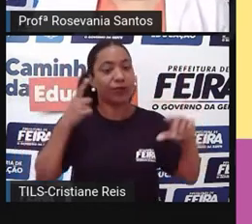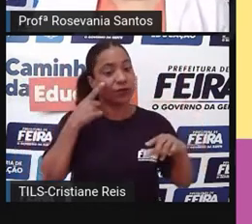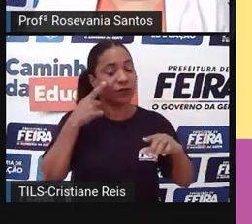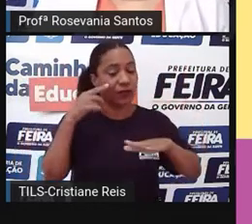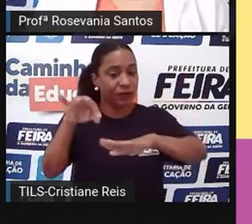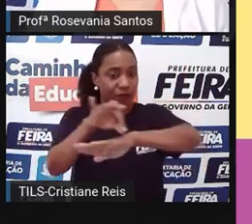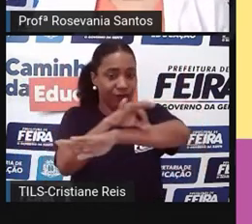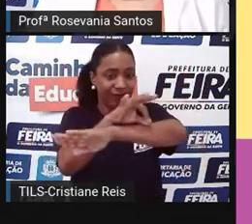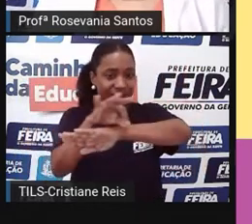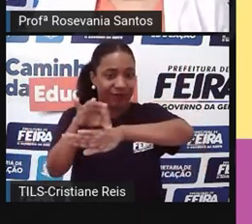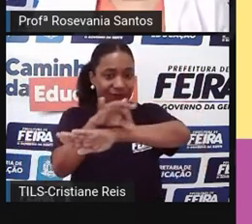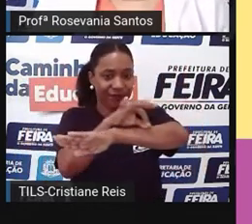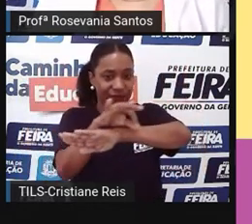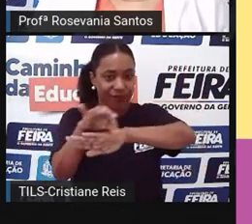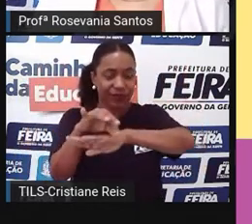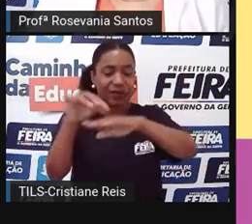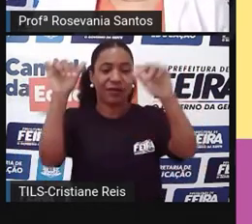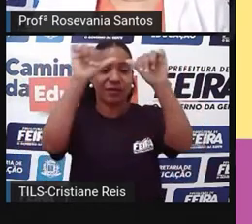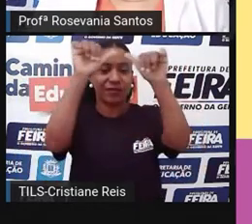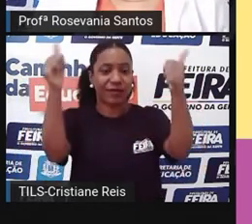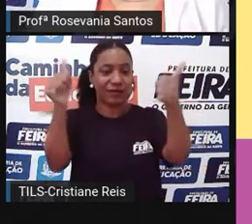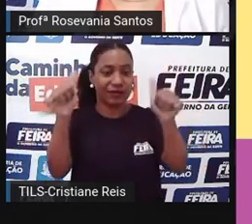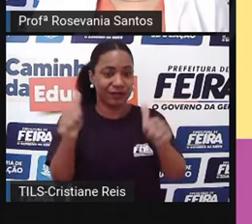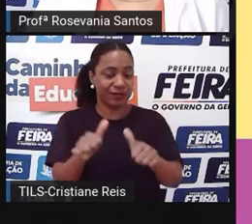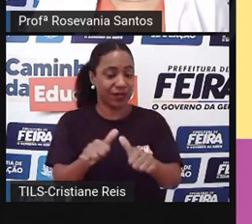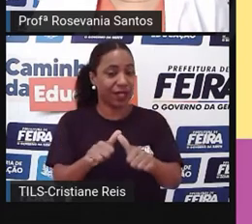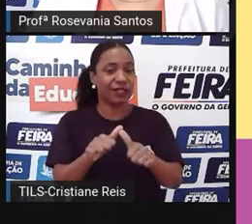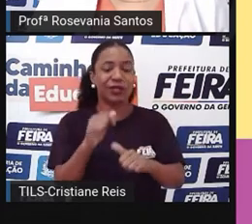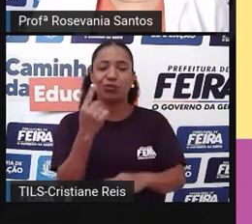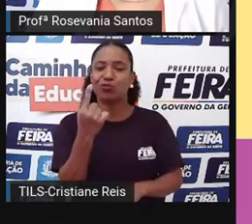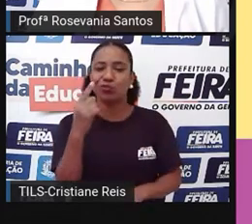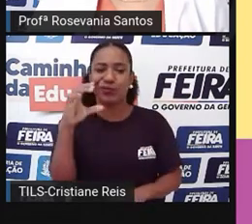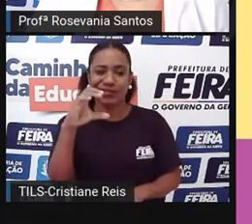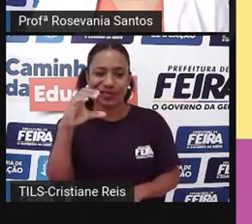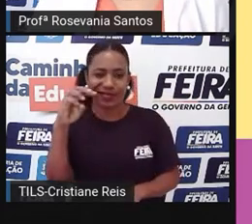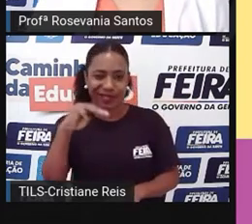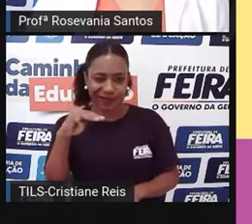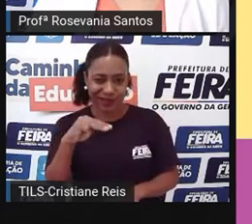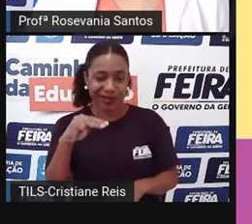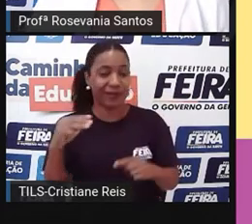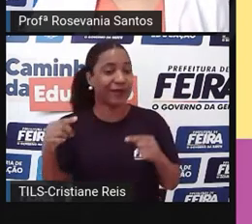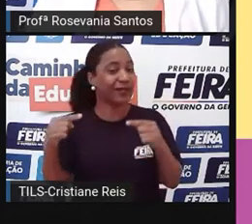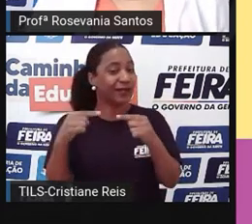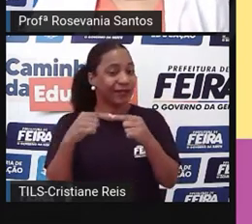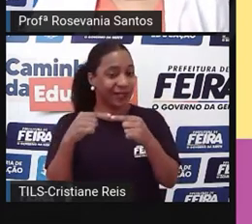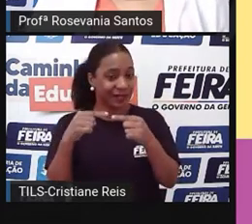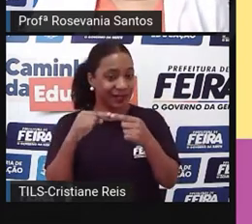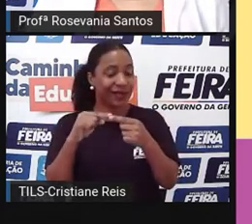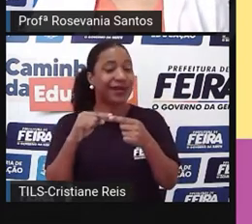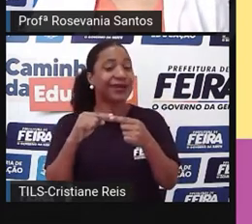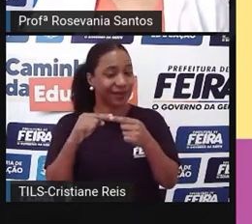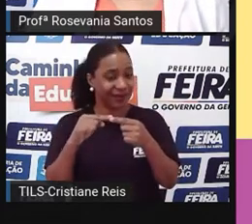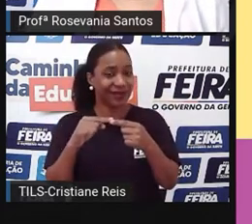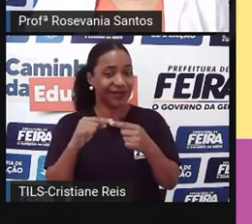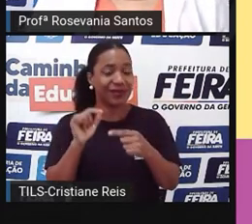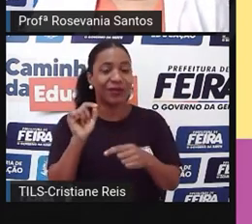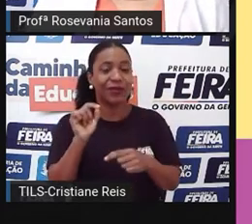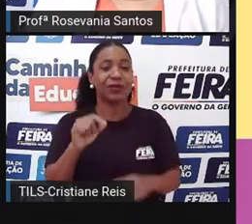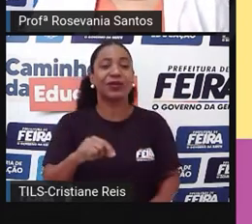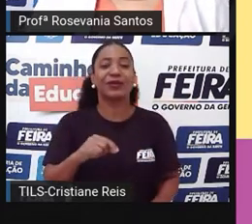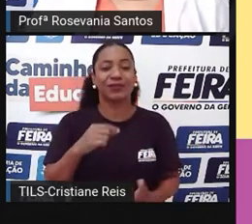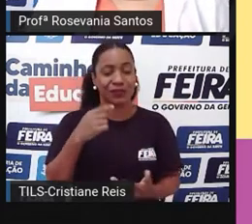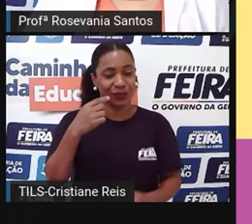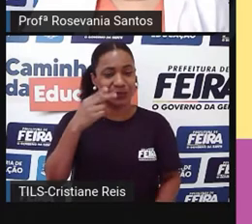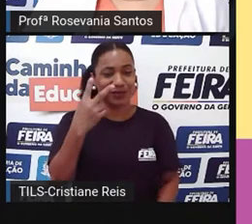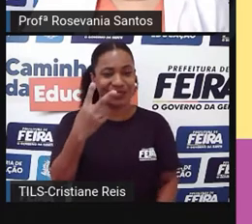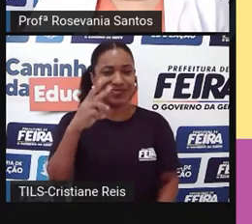Mas no mapa, né, ele, um centímetro equivale a 230 quilômetros, e eu percebo aqui que, a nível de